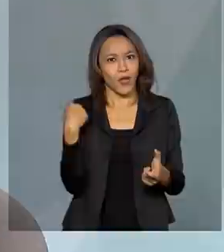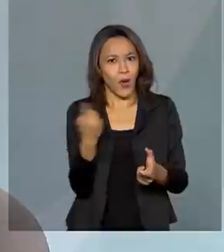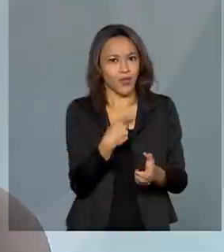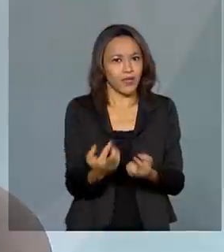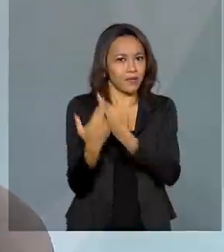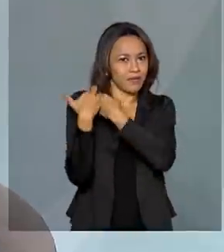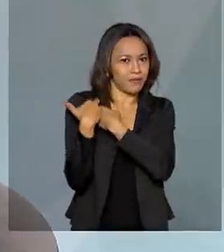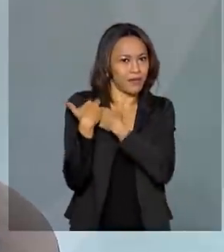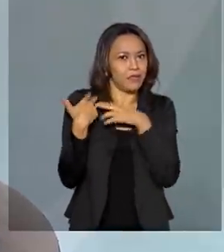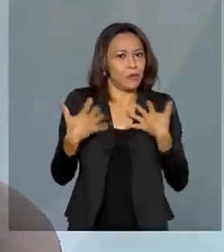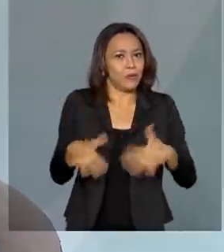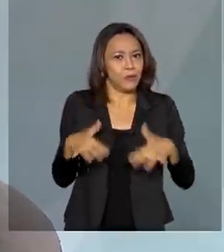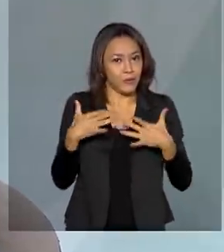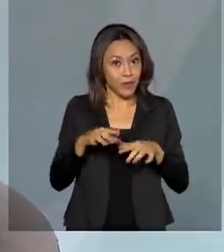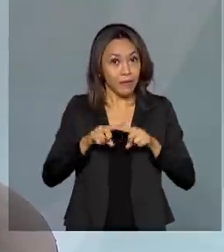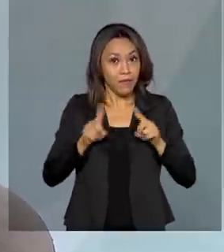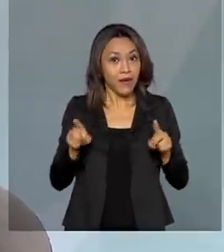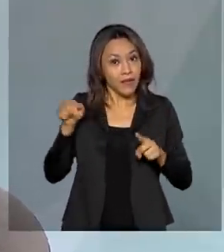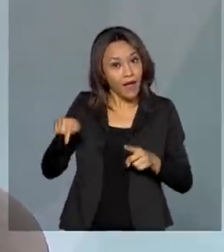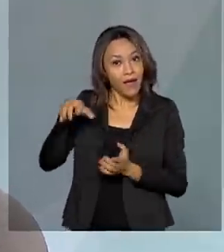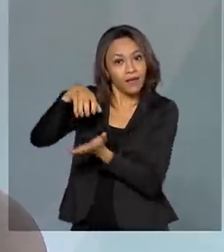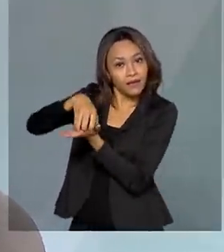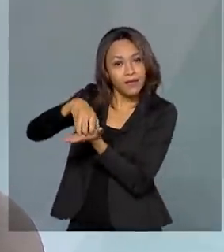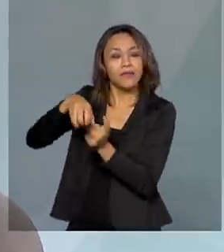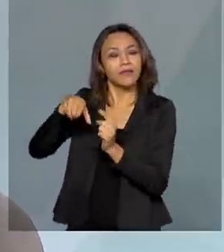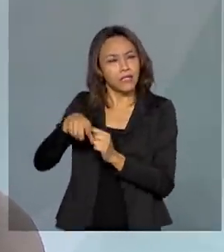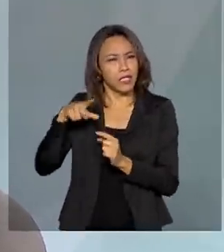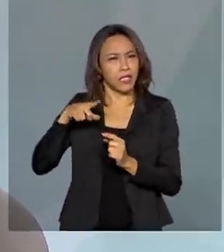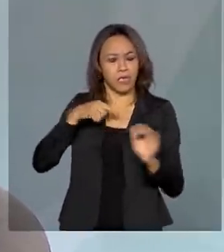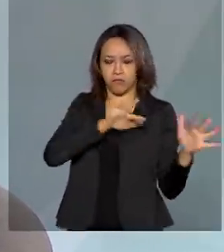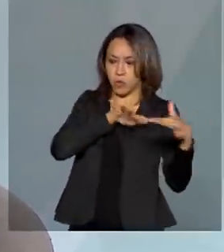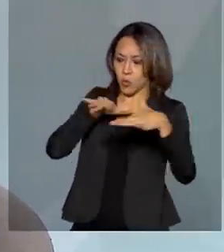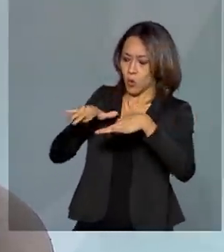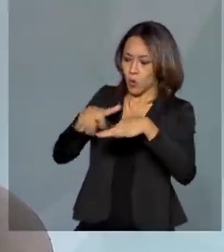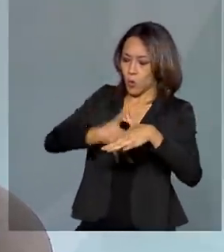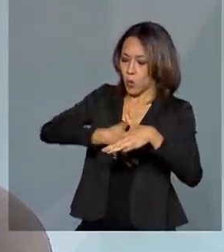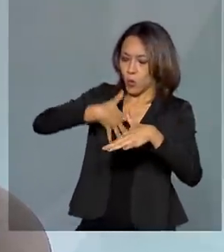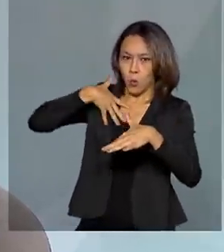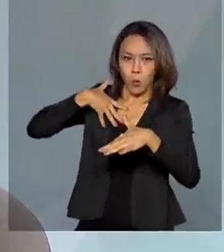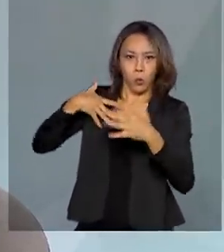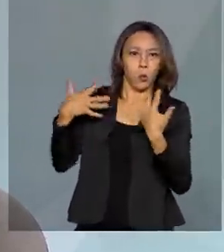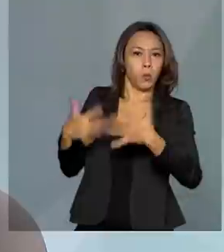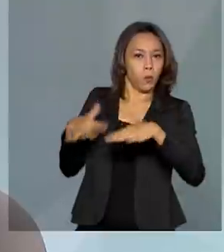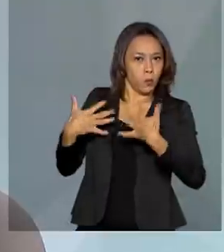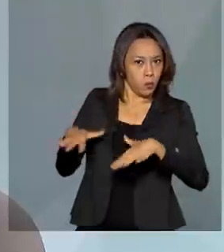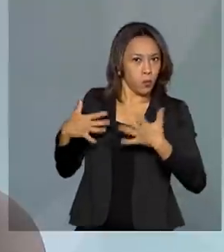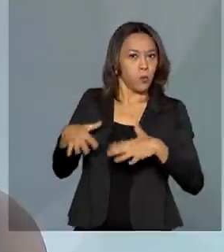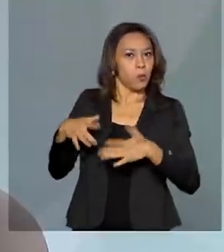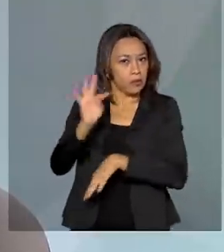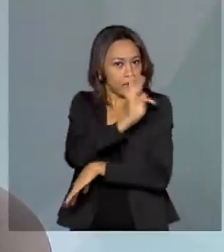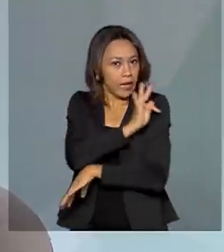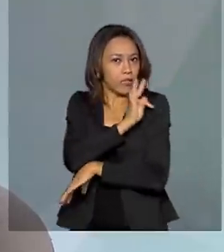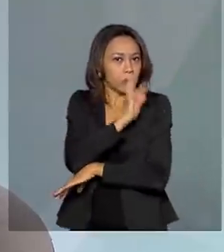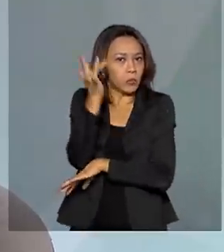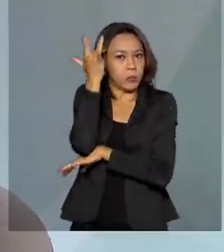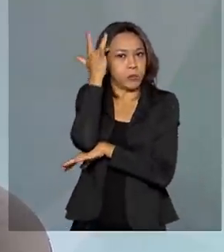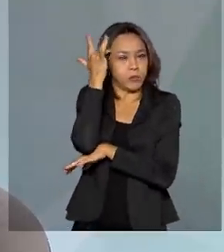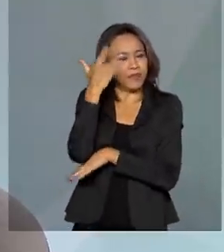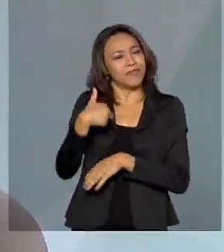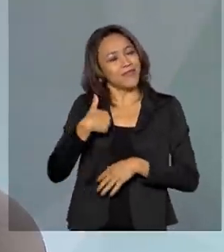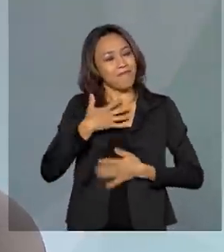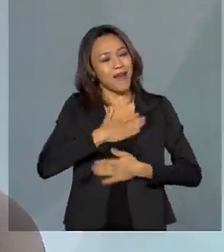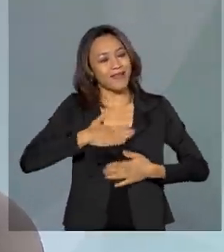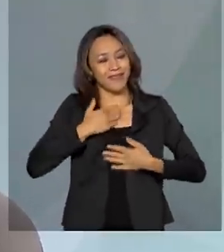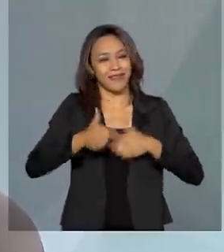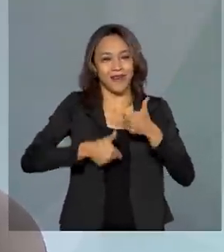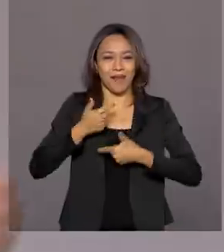grande, mas é uma instituição conceituada, tem um corpo técnico muito qualificado, que nos dá muito prazer em trabalhar em prol do